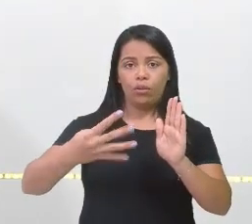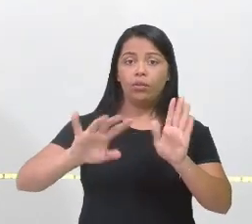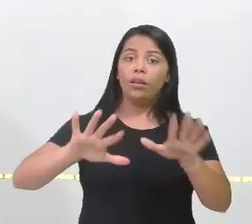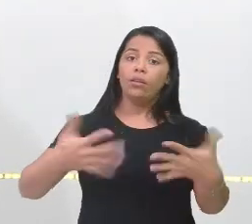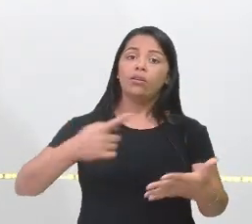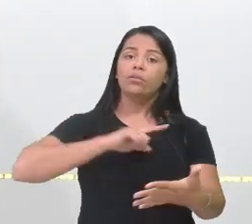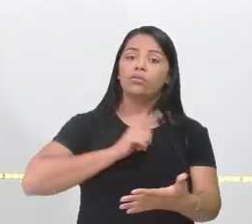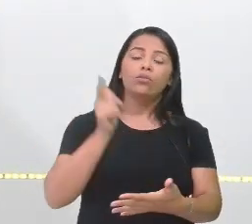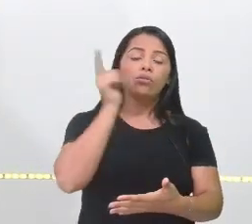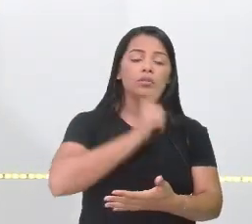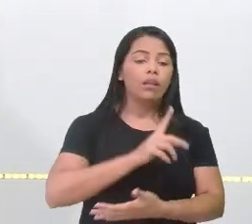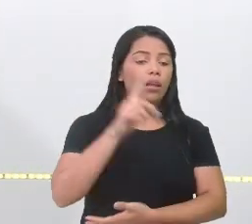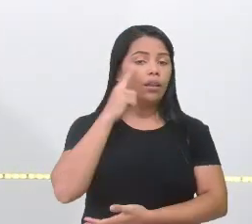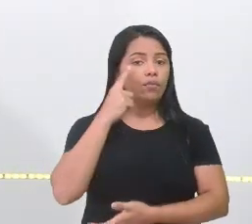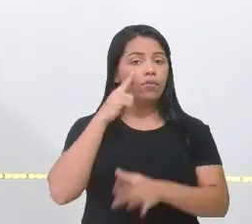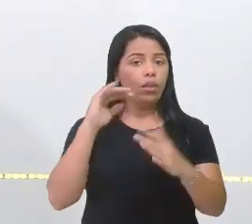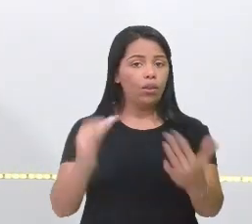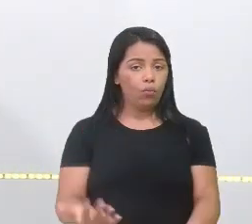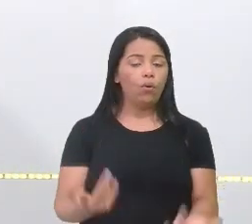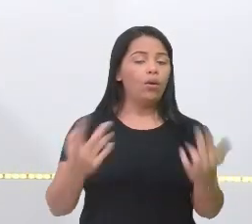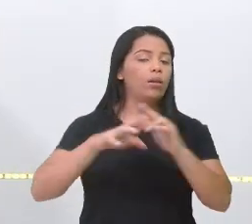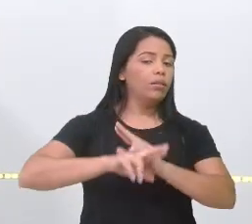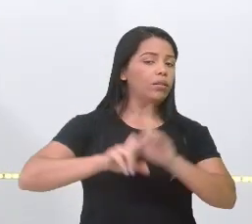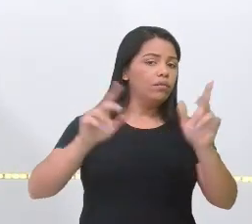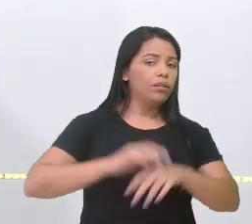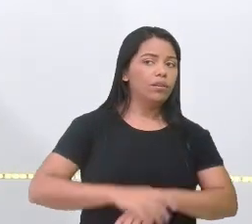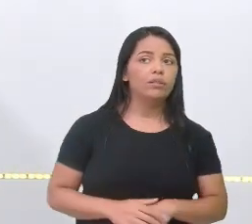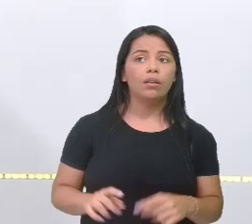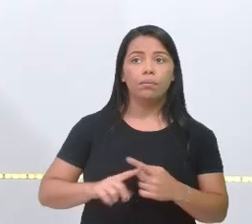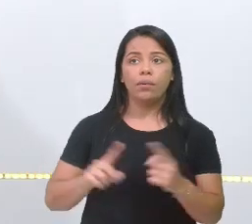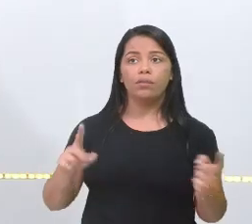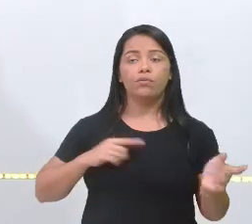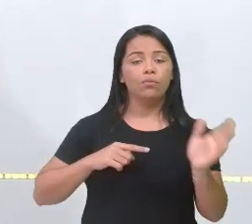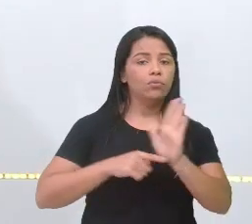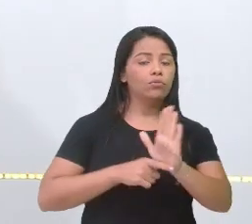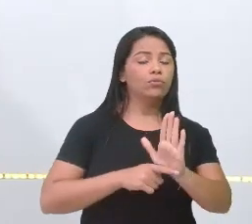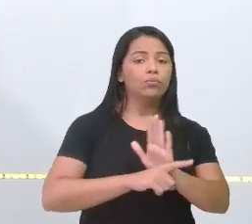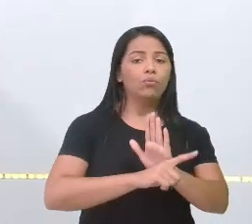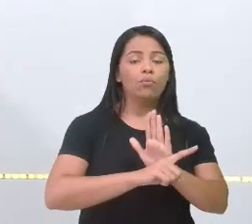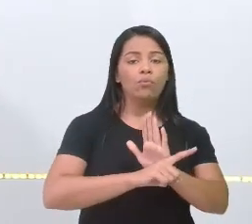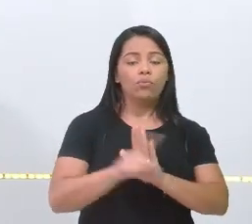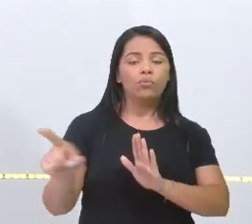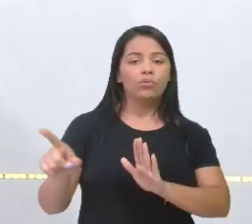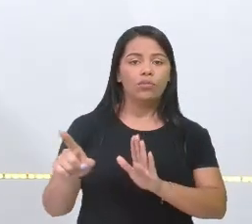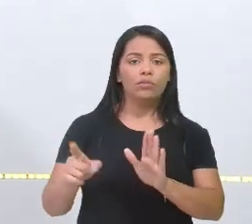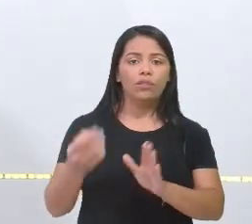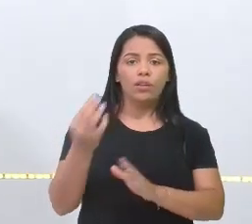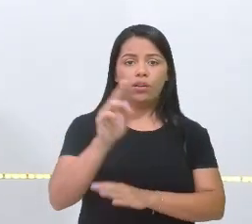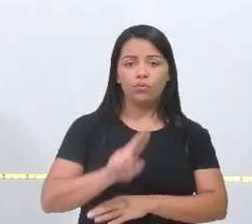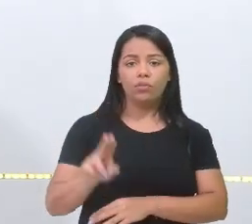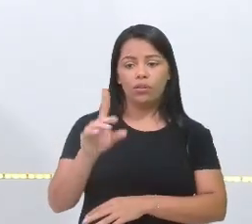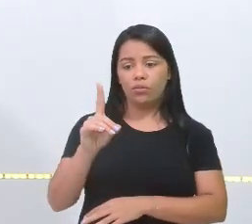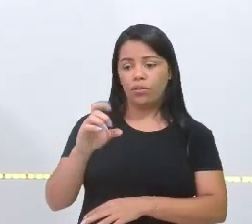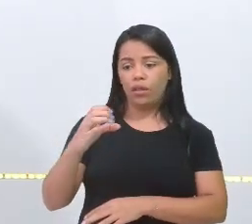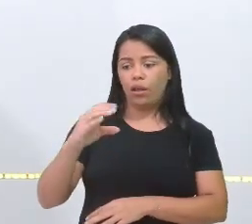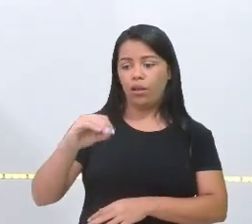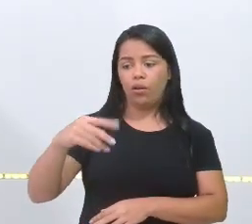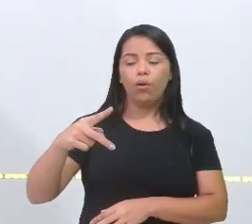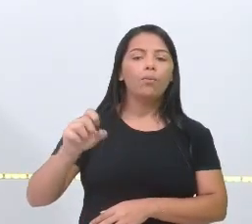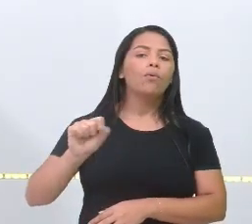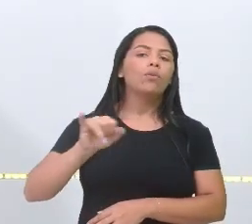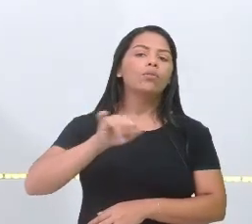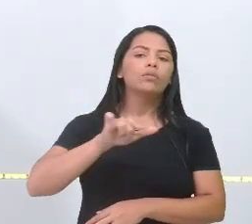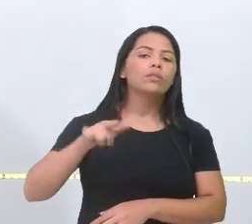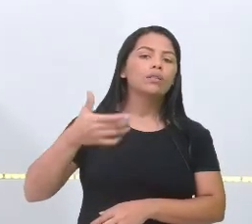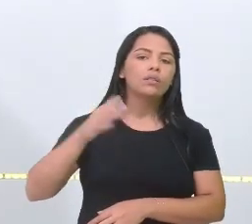a gente consegue fazer essa diferença. Só que eu vou mostrar a vocês através da decomposição. Vocês